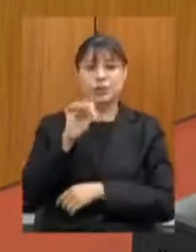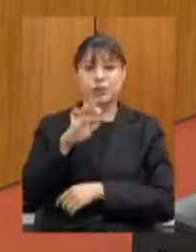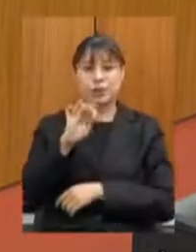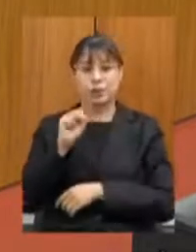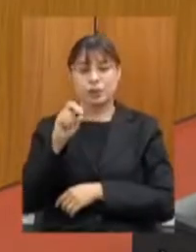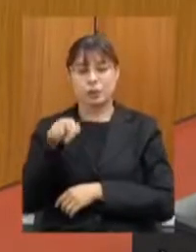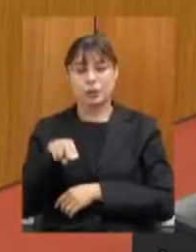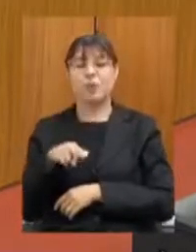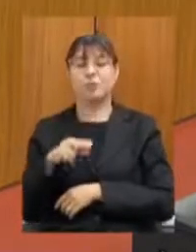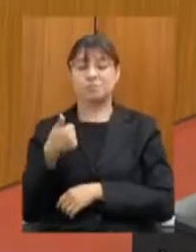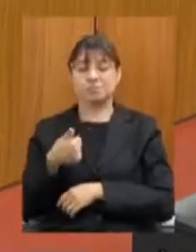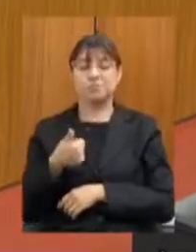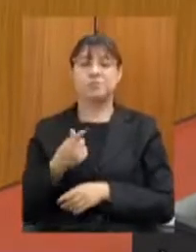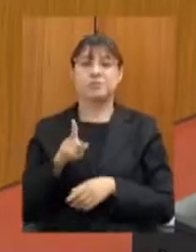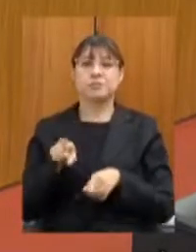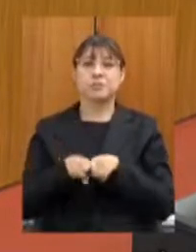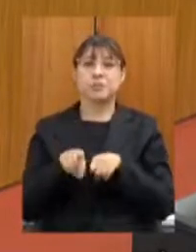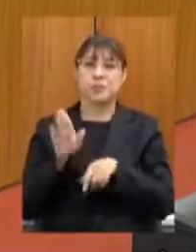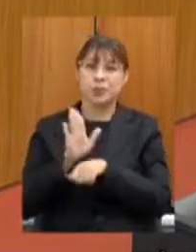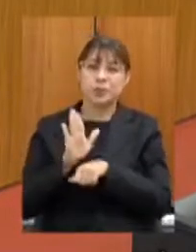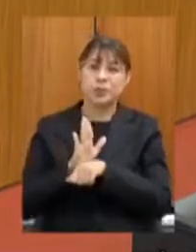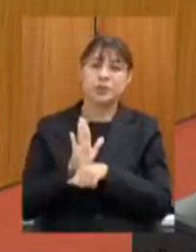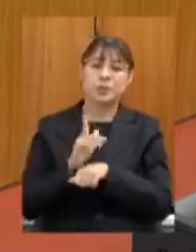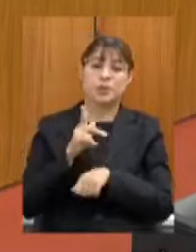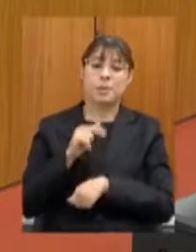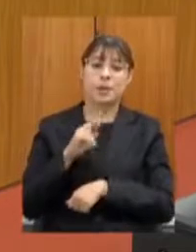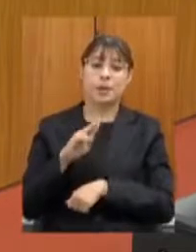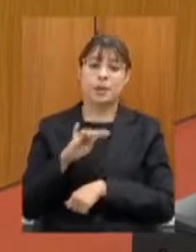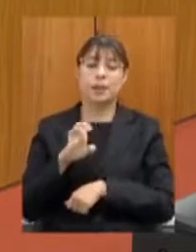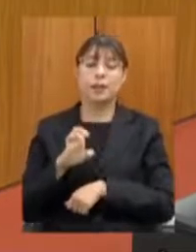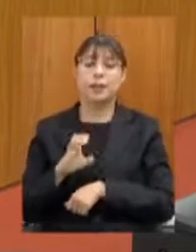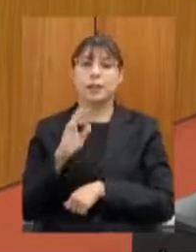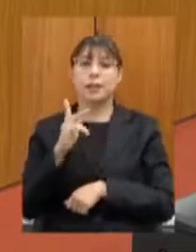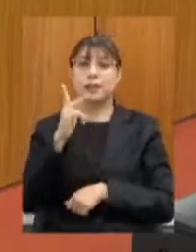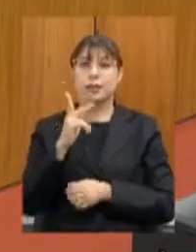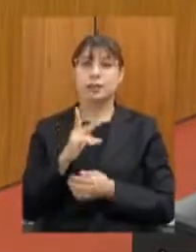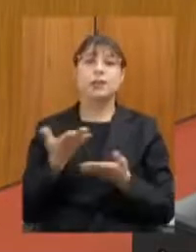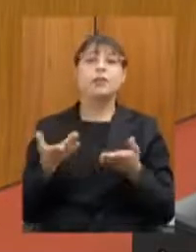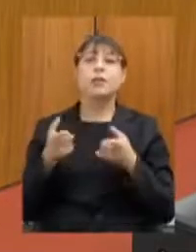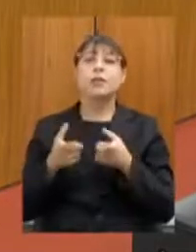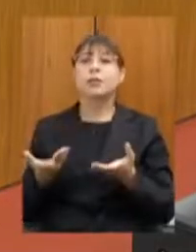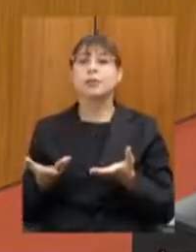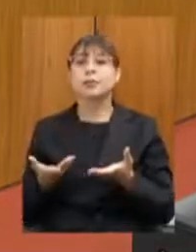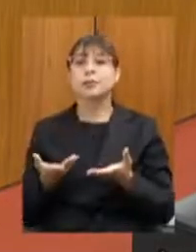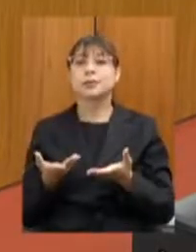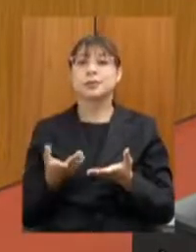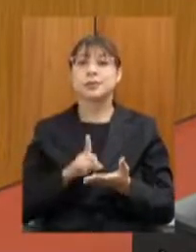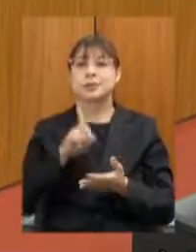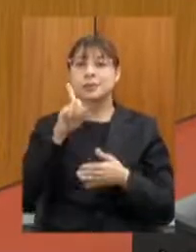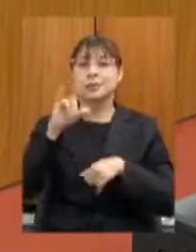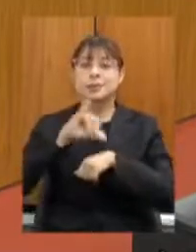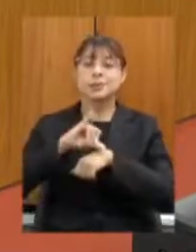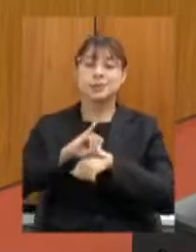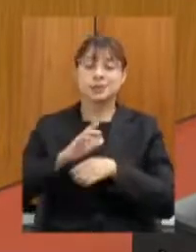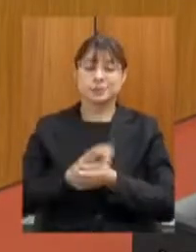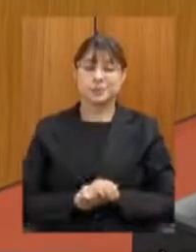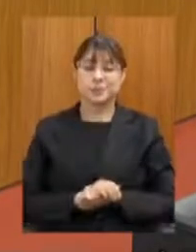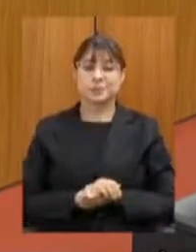craque auxiliar de cinegrafista Patrick cadê a fera está lá em cima